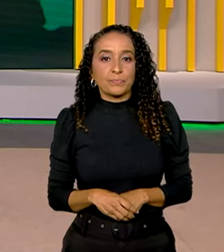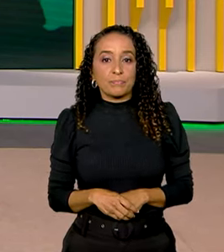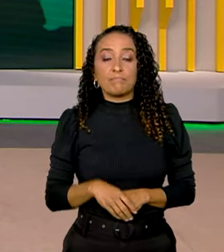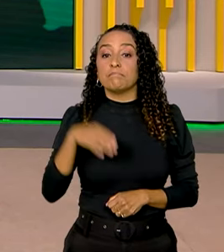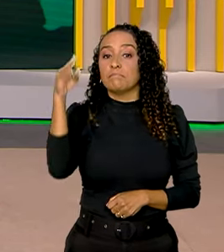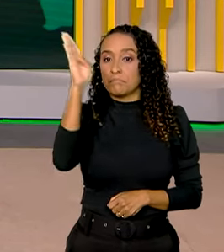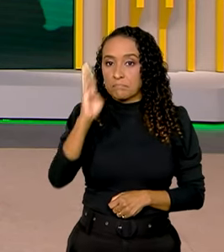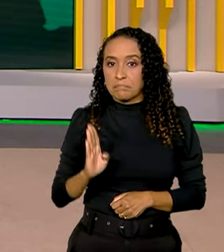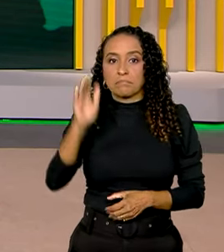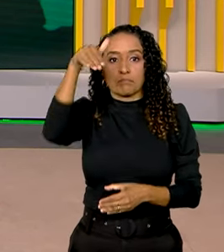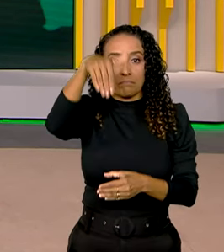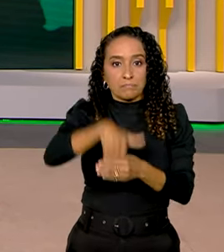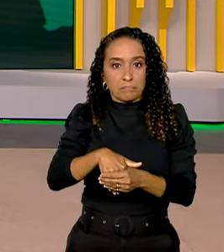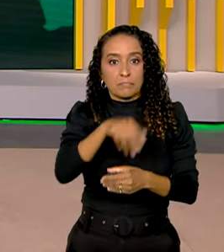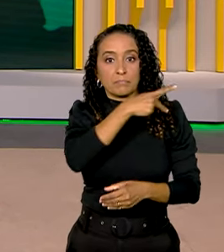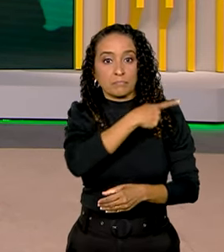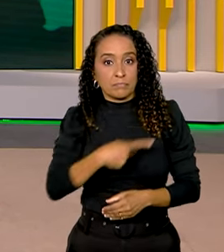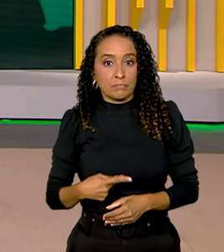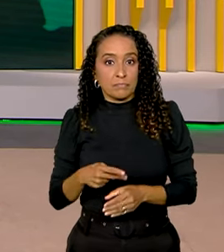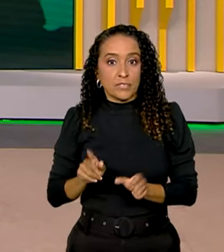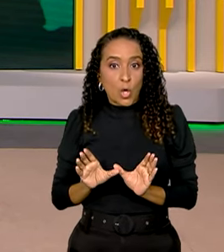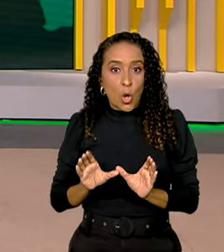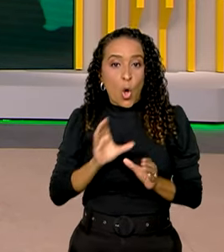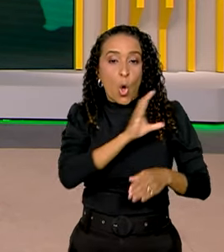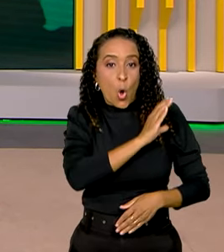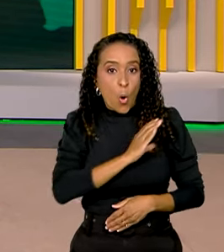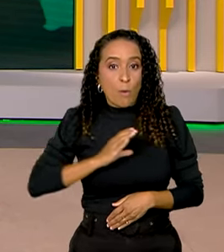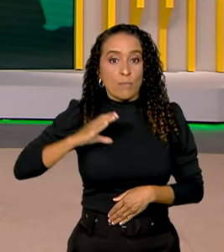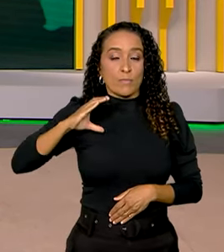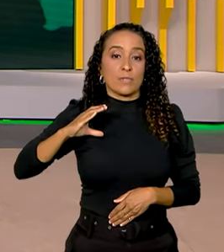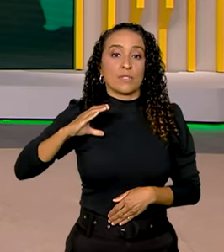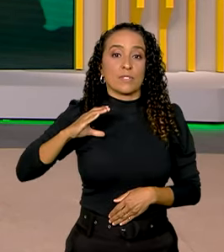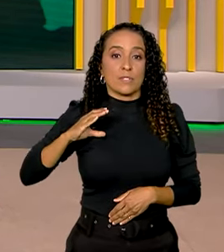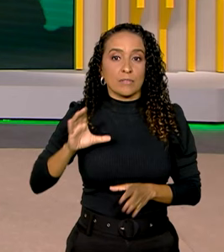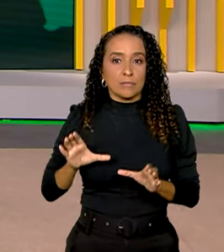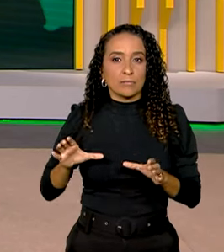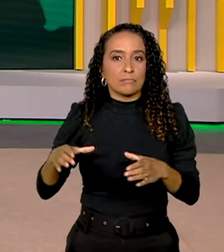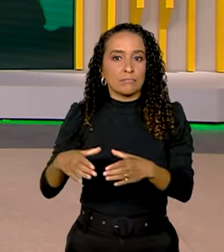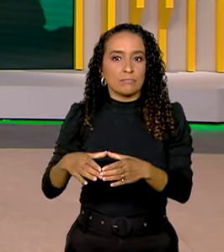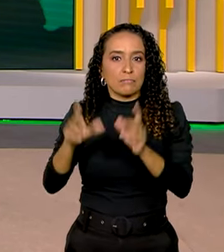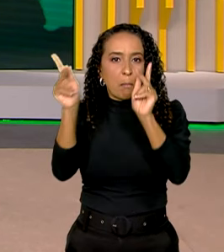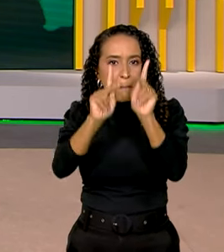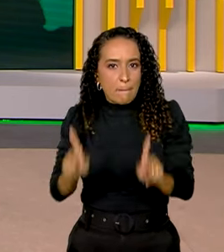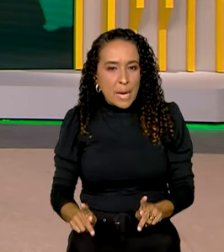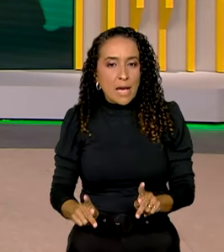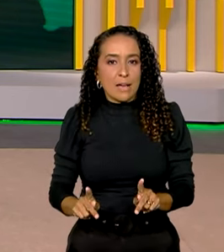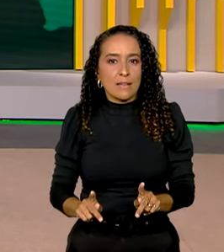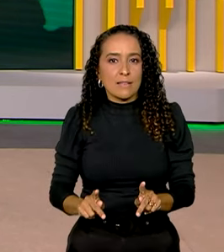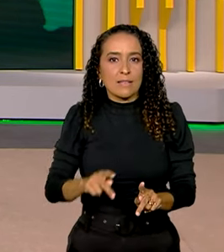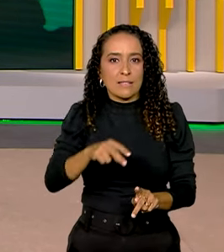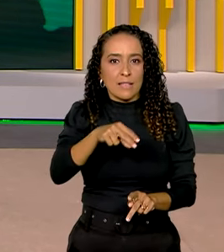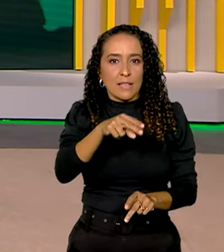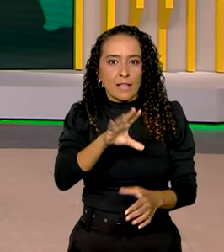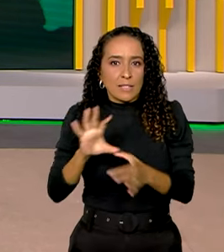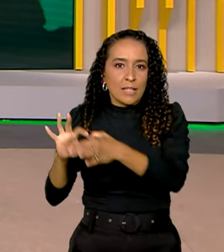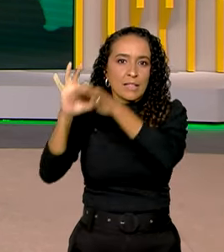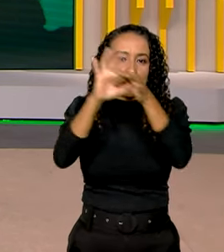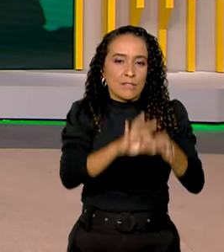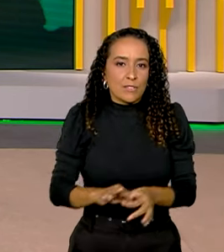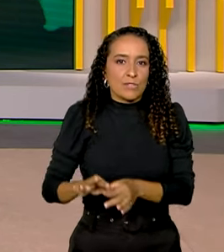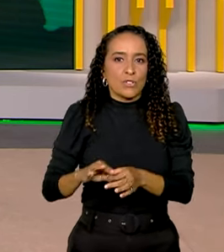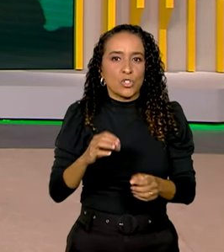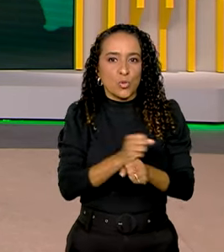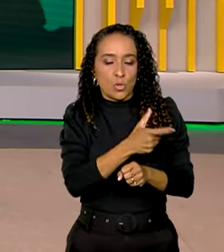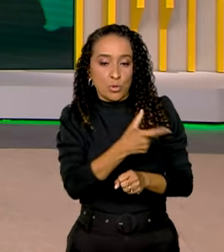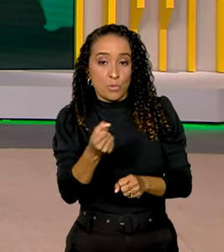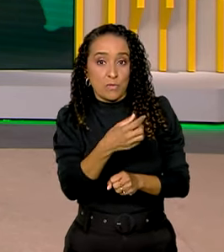O Brasil foi eleito para a presidência da Comissão para a Consolidação da Paz das Nações Unidas para o ano de 2024.